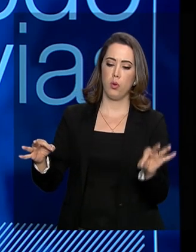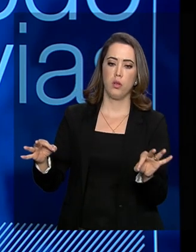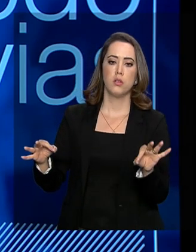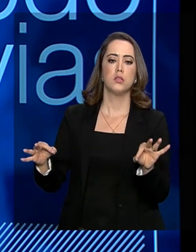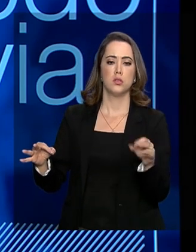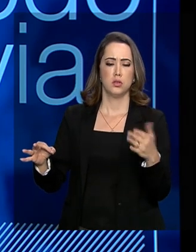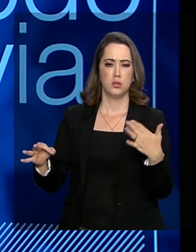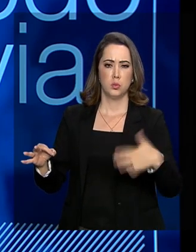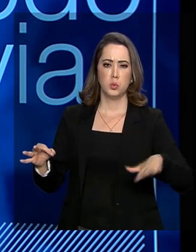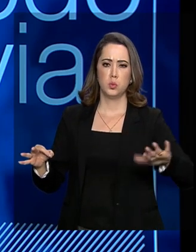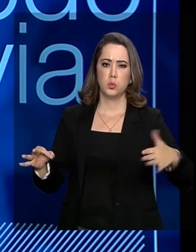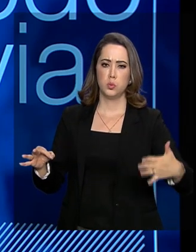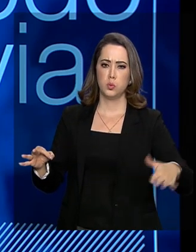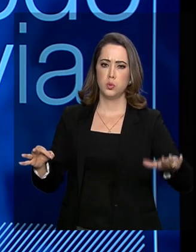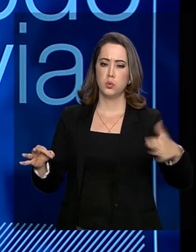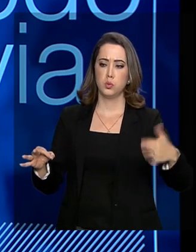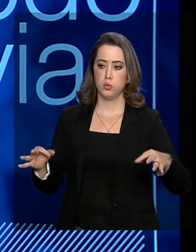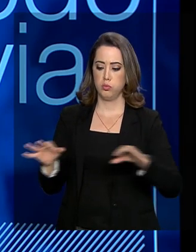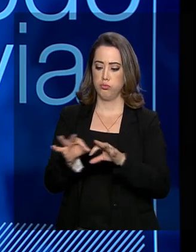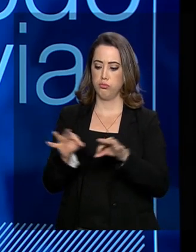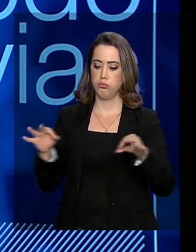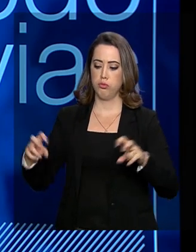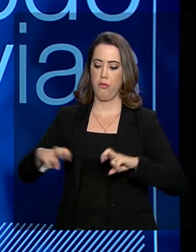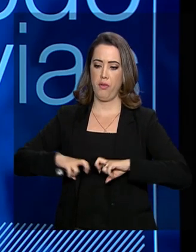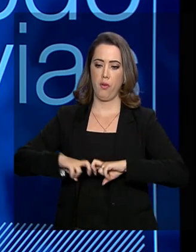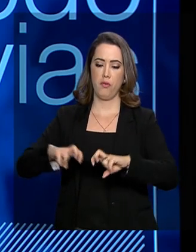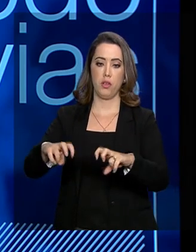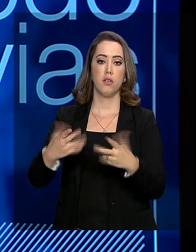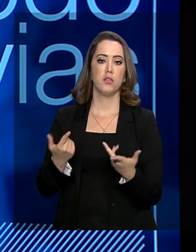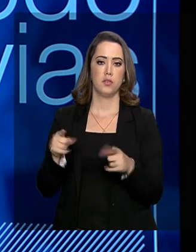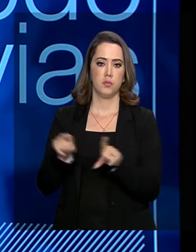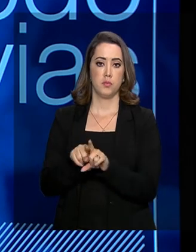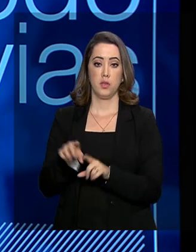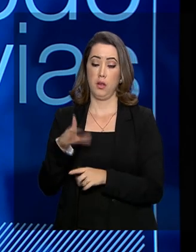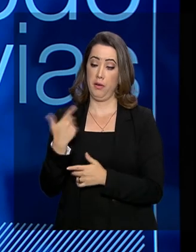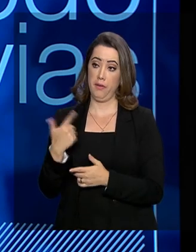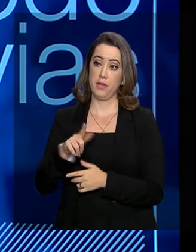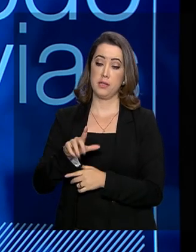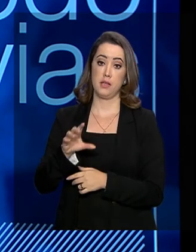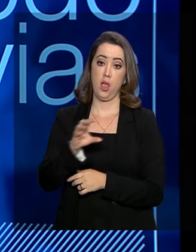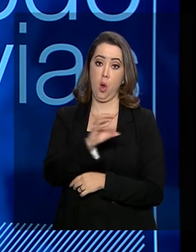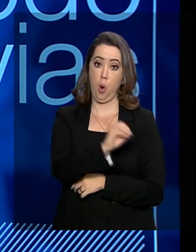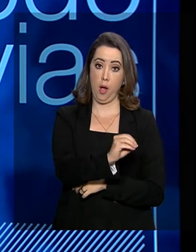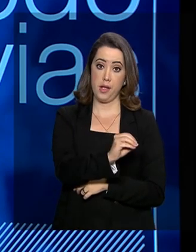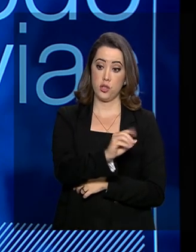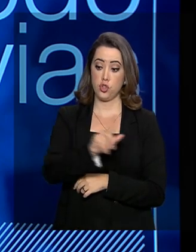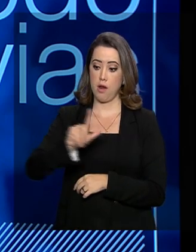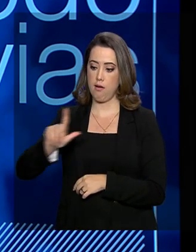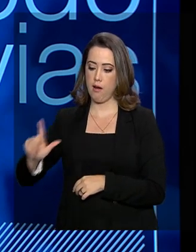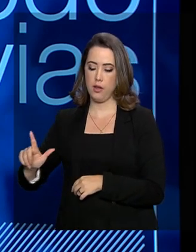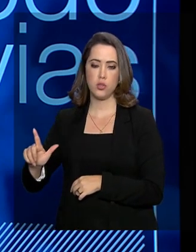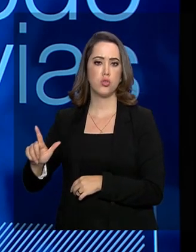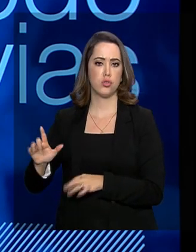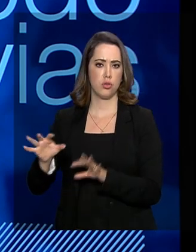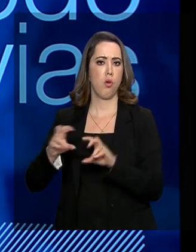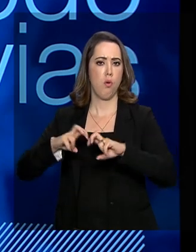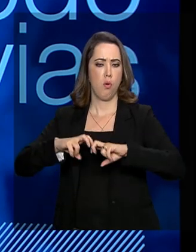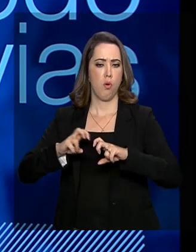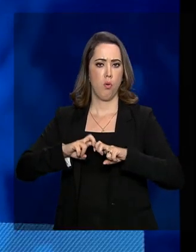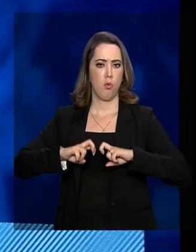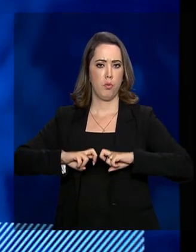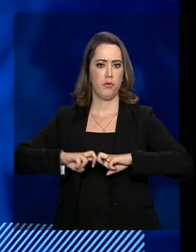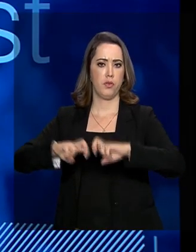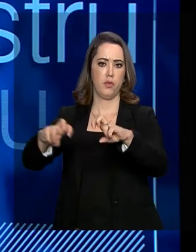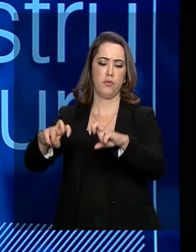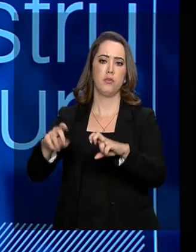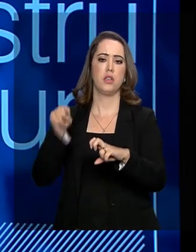querem entrar, especialmente agora no final do ano, que nós publicarmos o edital da Ferrovia de Integração Oeste-Leste, uma ferrovia que está a pleno vapor ali no interior da Bahia, no interior do